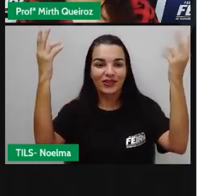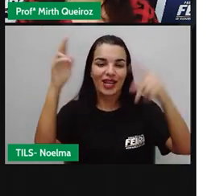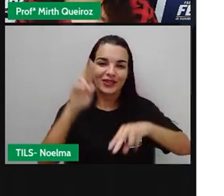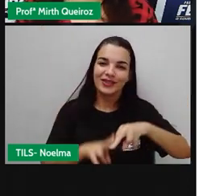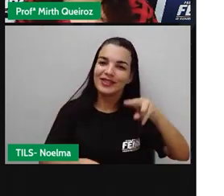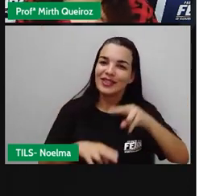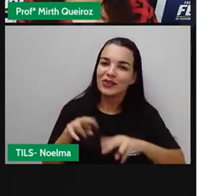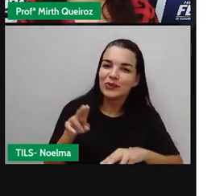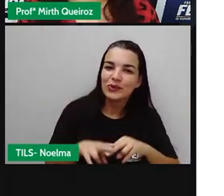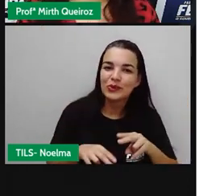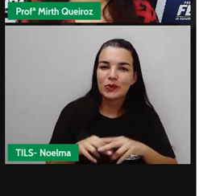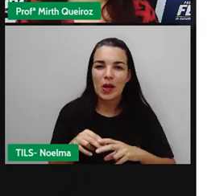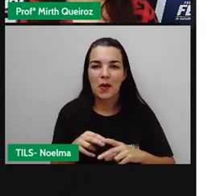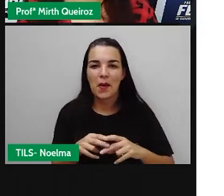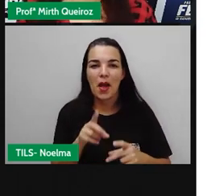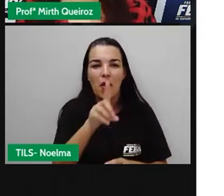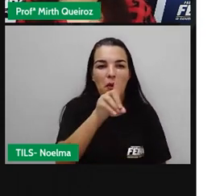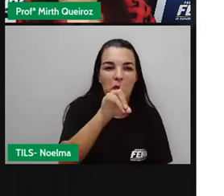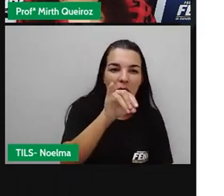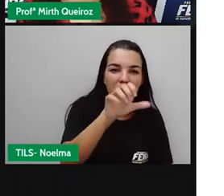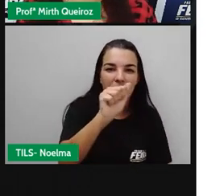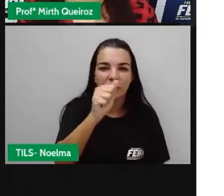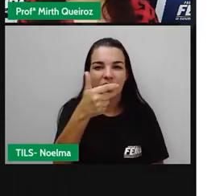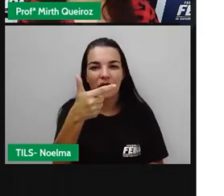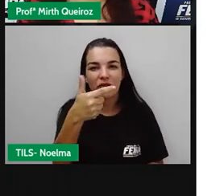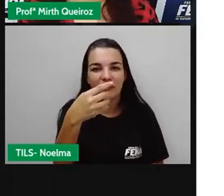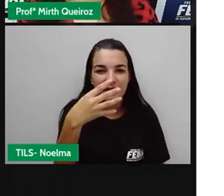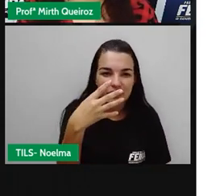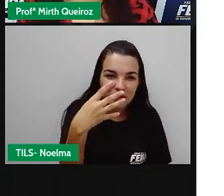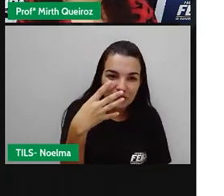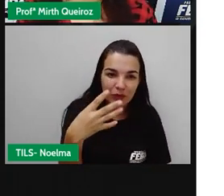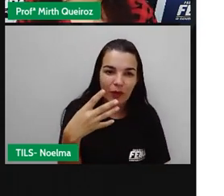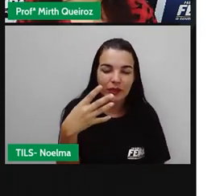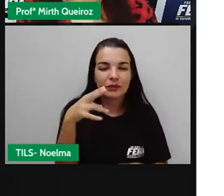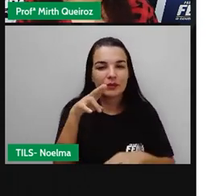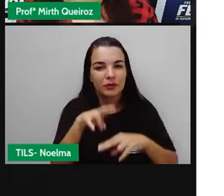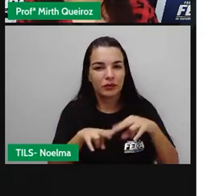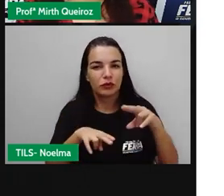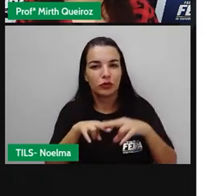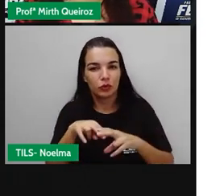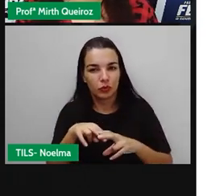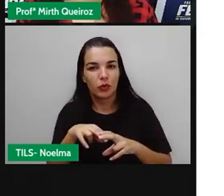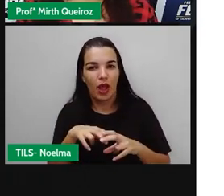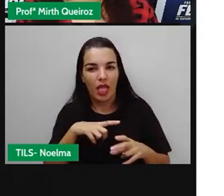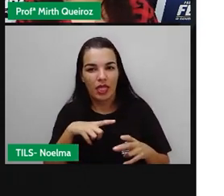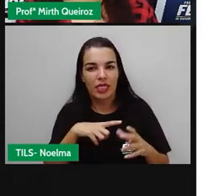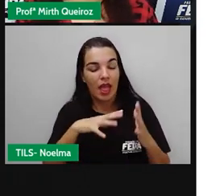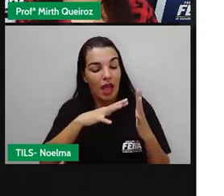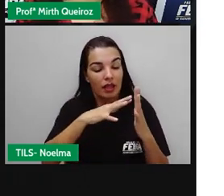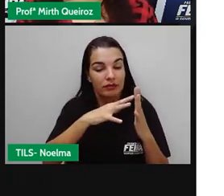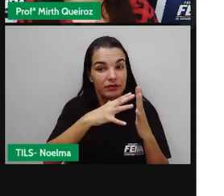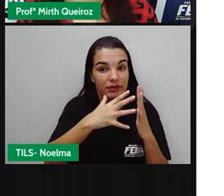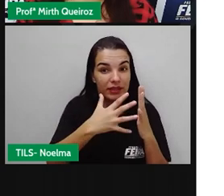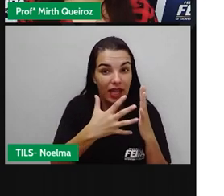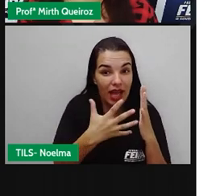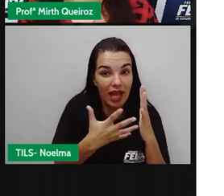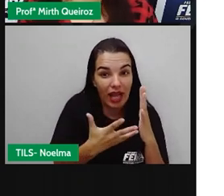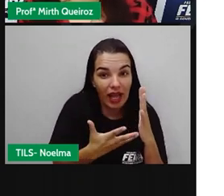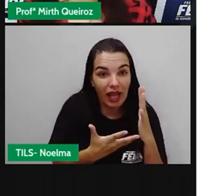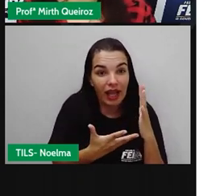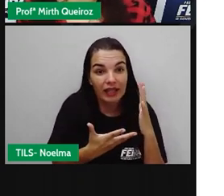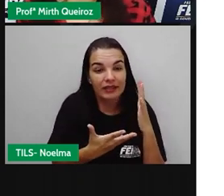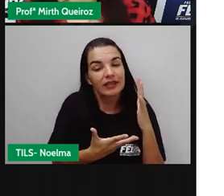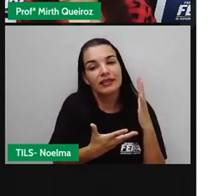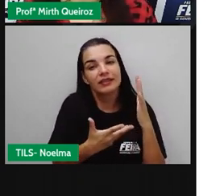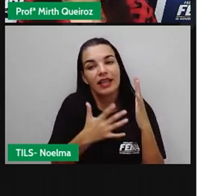junina devido ao mês de junho, por acontecer aí no mês de junho. A data celebrada, precisamente, é dia